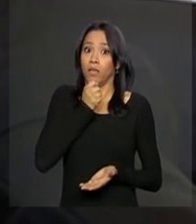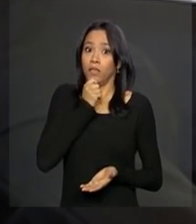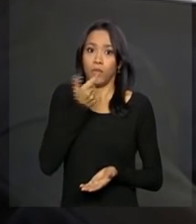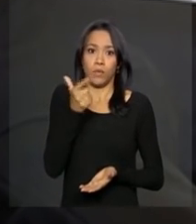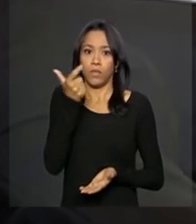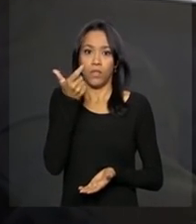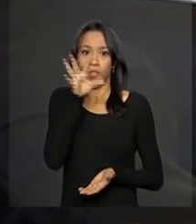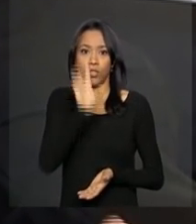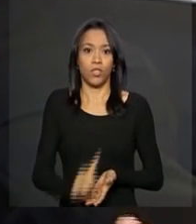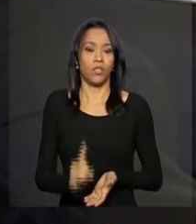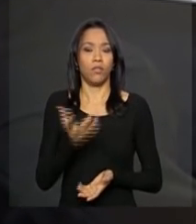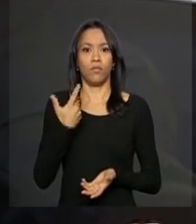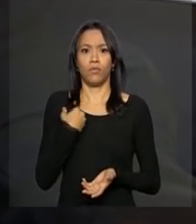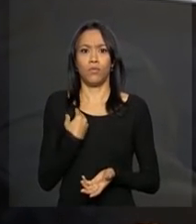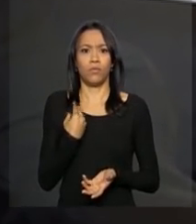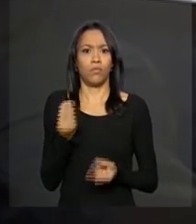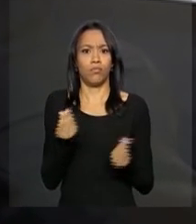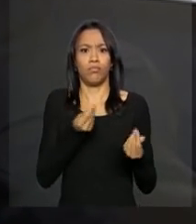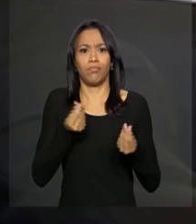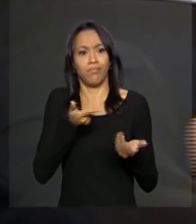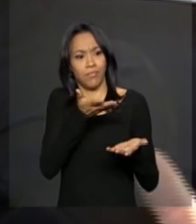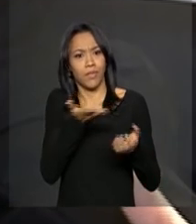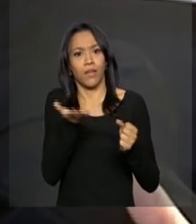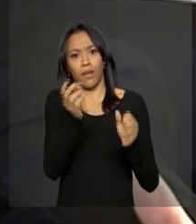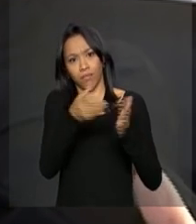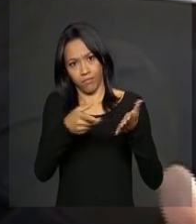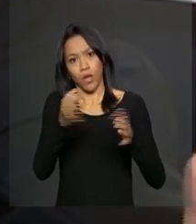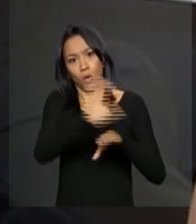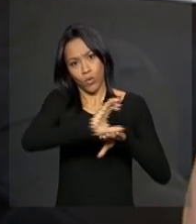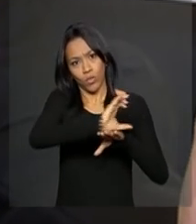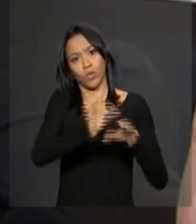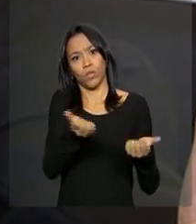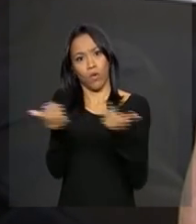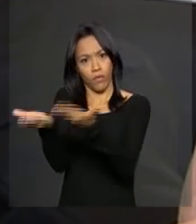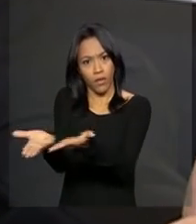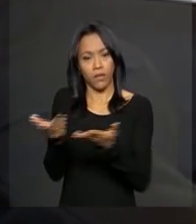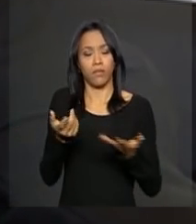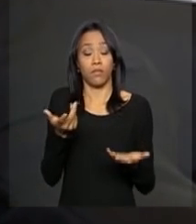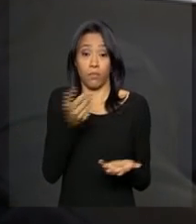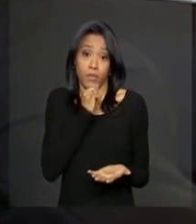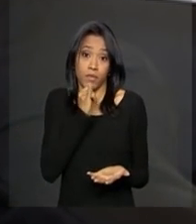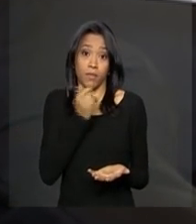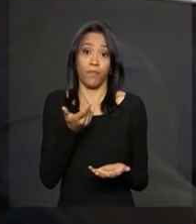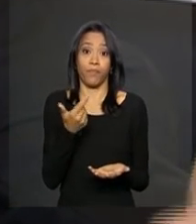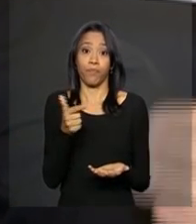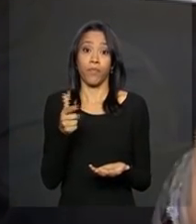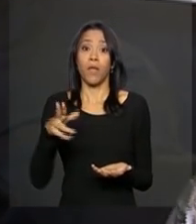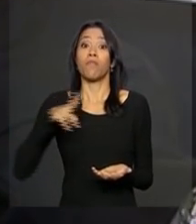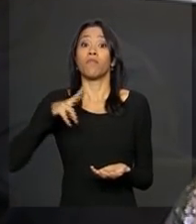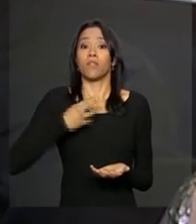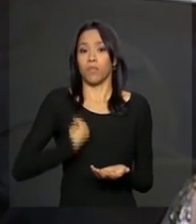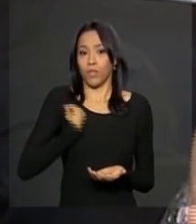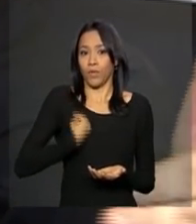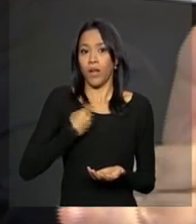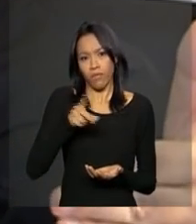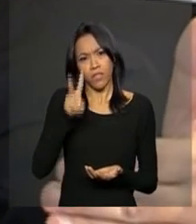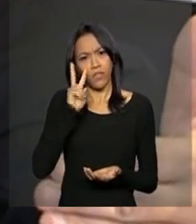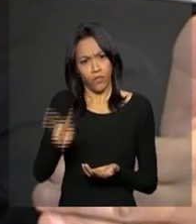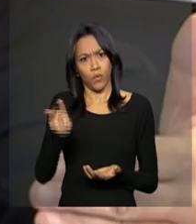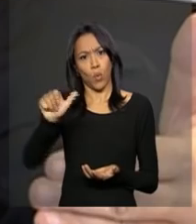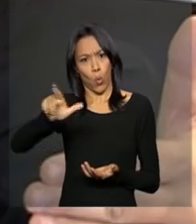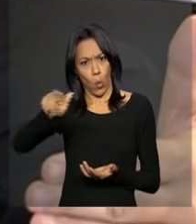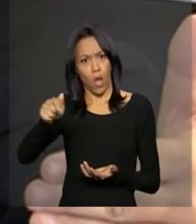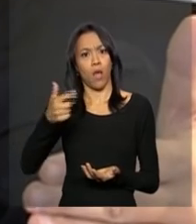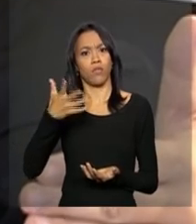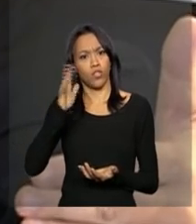direito ao exercício dos direitos mínimos que a condição humana lhe oferece. Então, por exemplo, não tem direito a intimidade. Você viu, por exemplo, no caso do